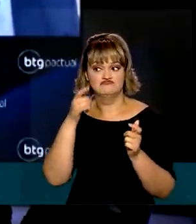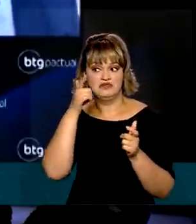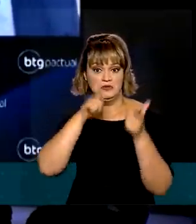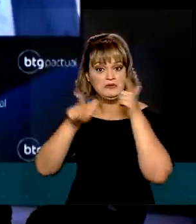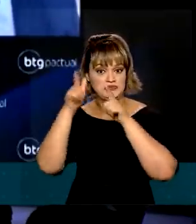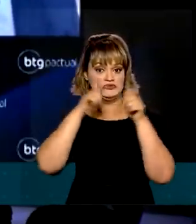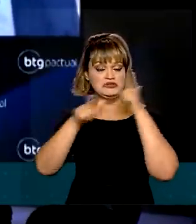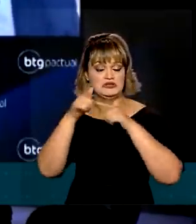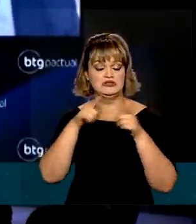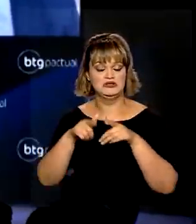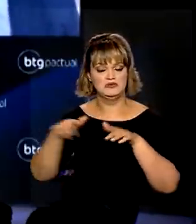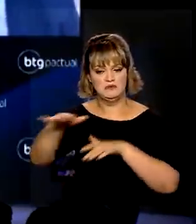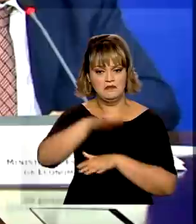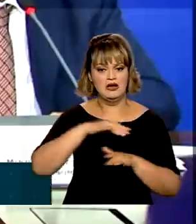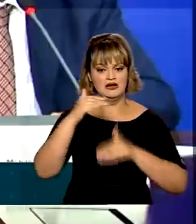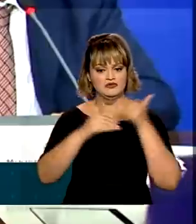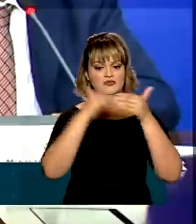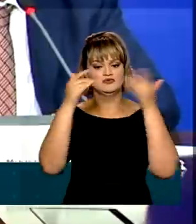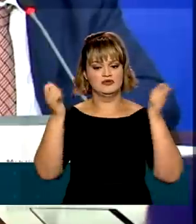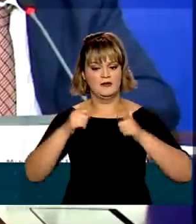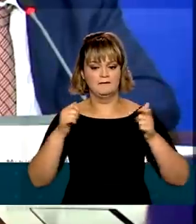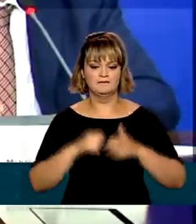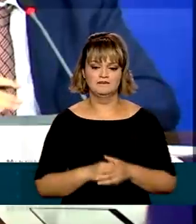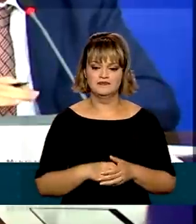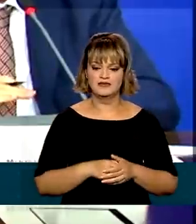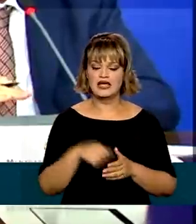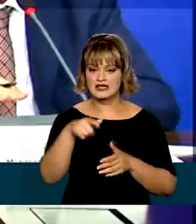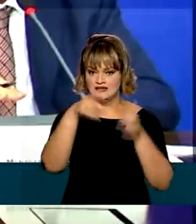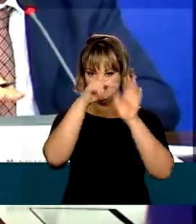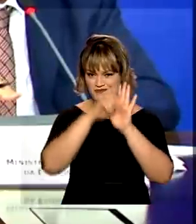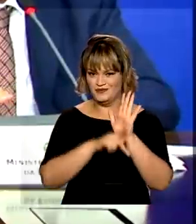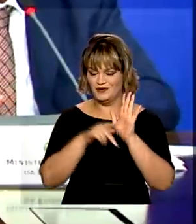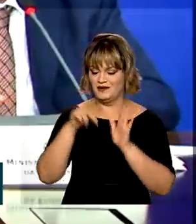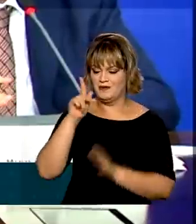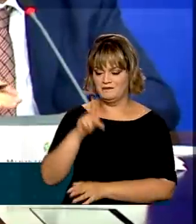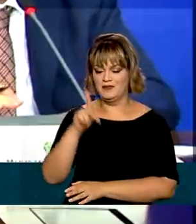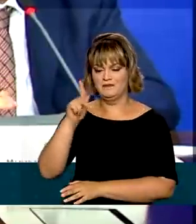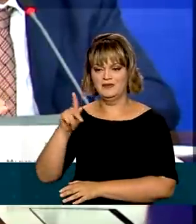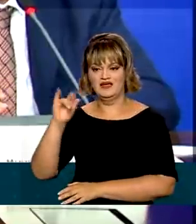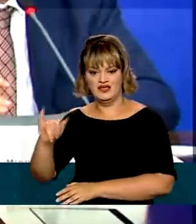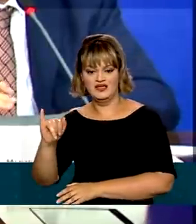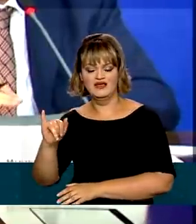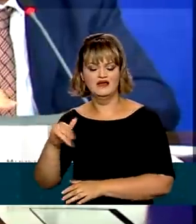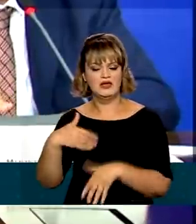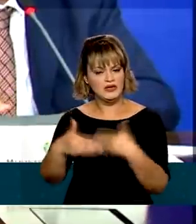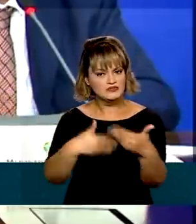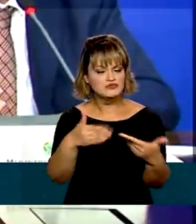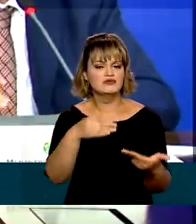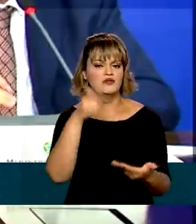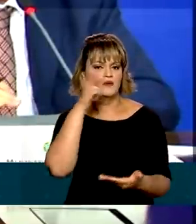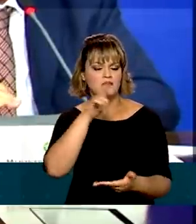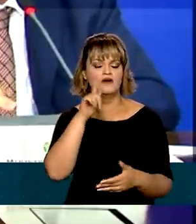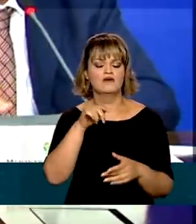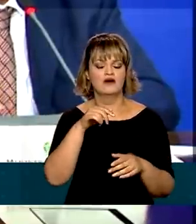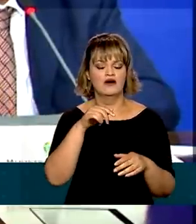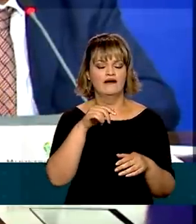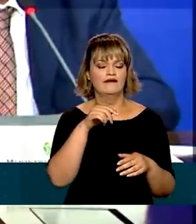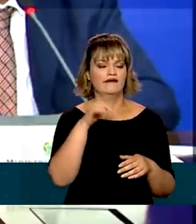um grande canteiro de obras. O programa PPI segue o ritmo normal, com as concessões, privatizações,